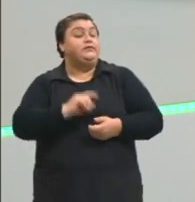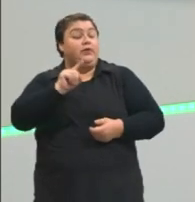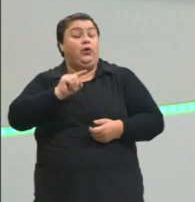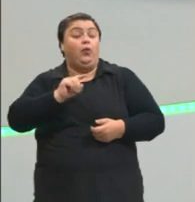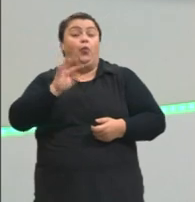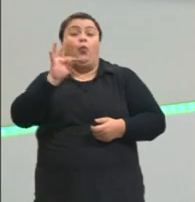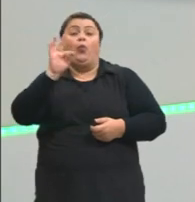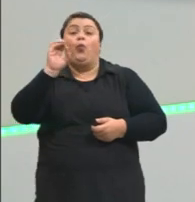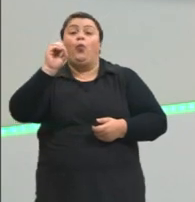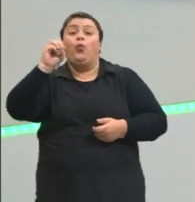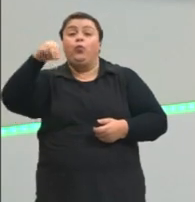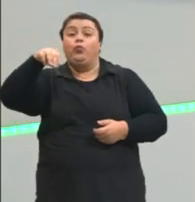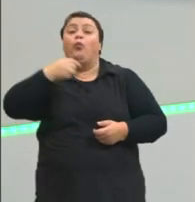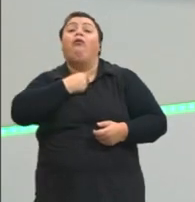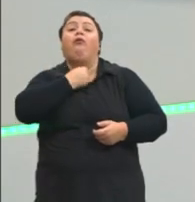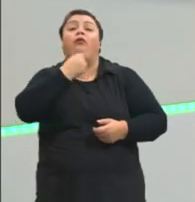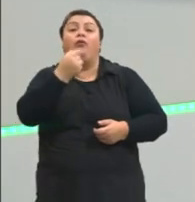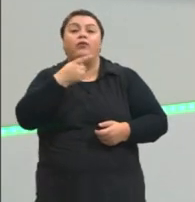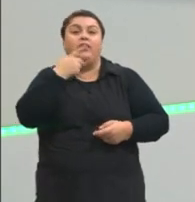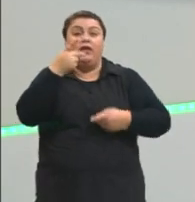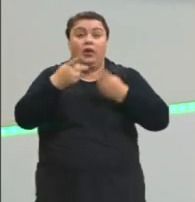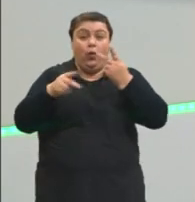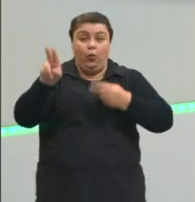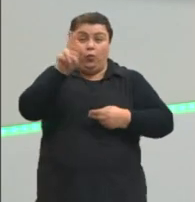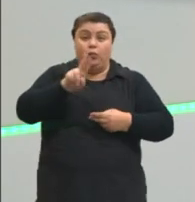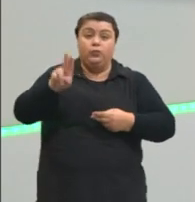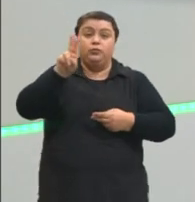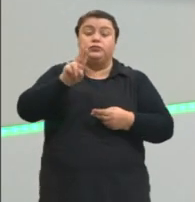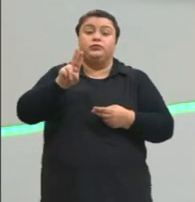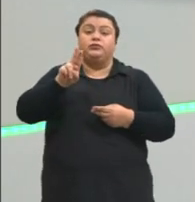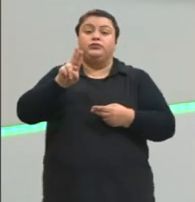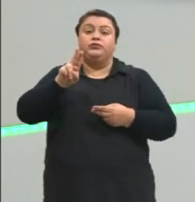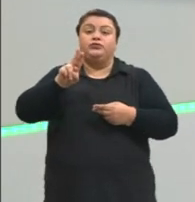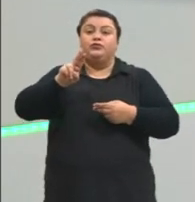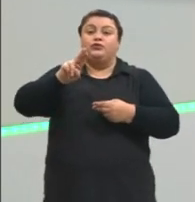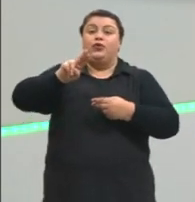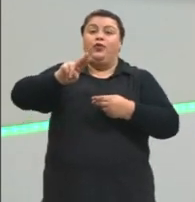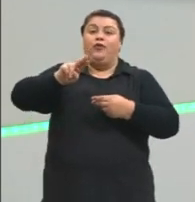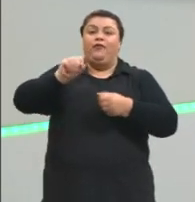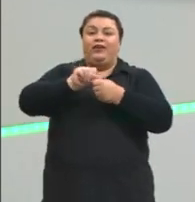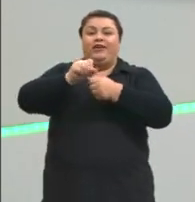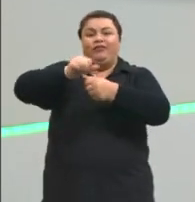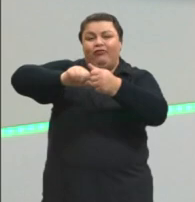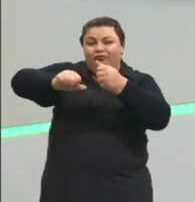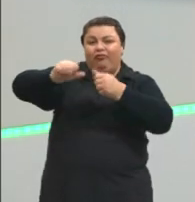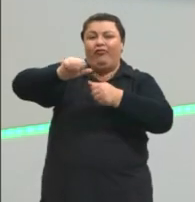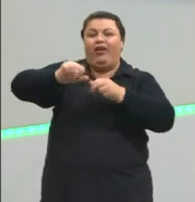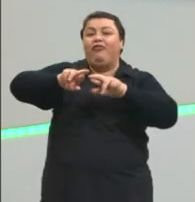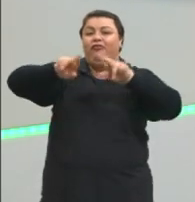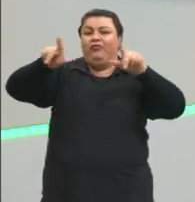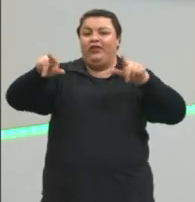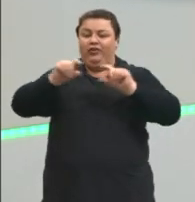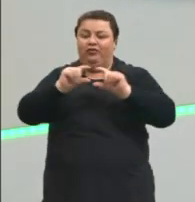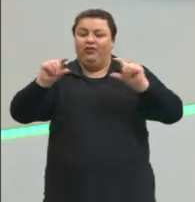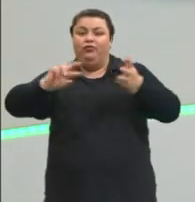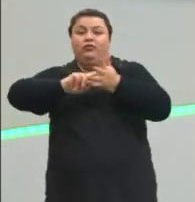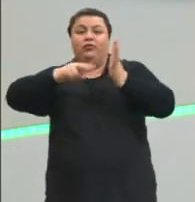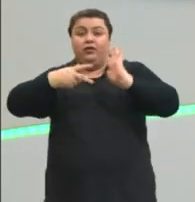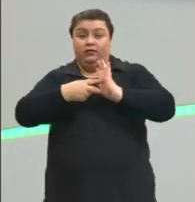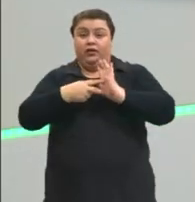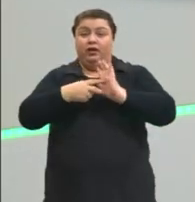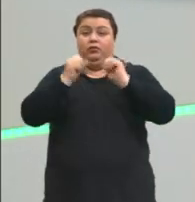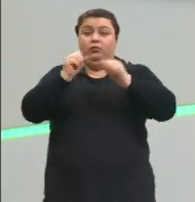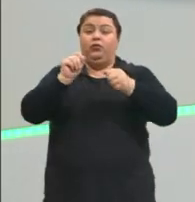falo, o componente melódico da minha voz muda completamente o significado. Eu posso também falar que a